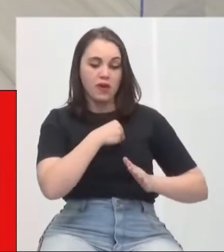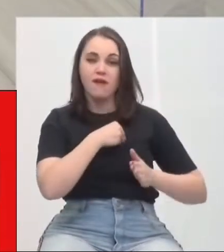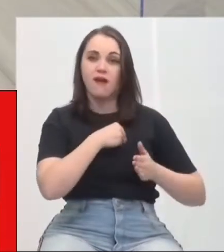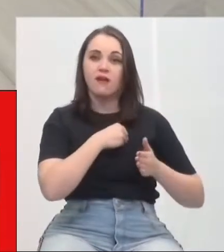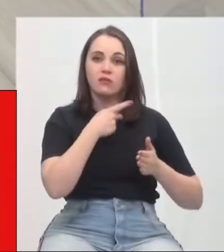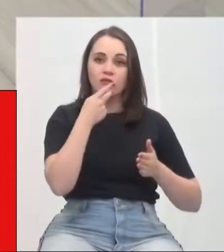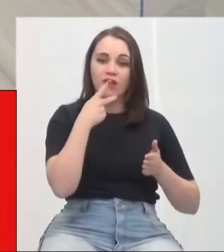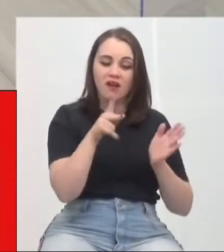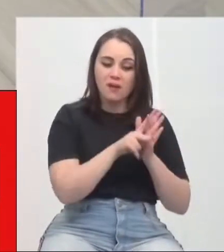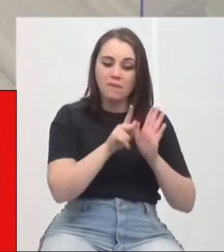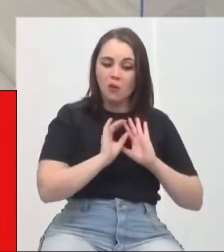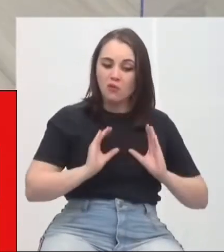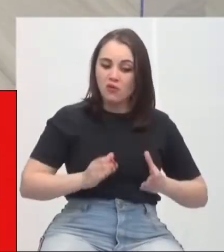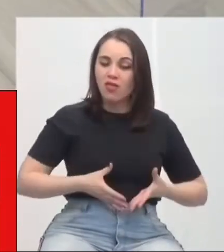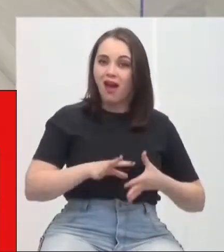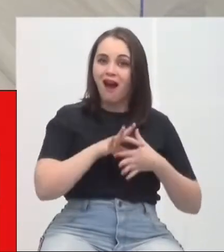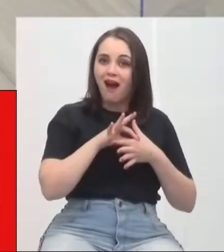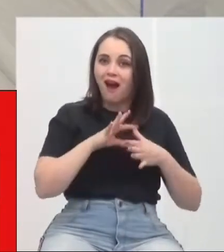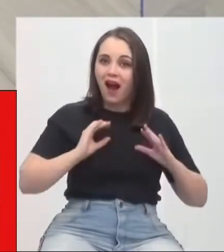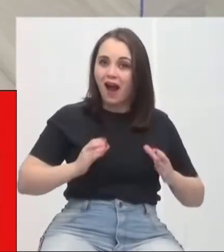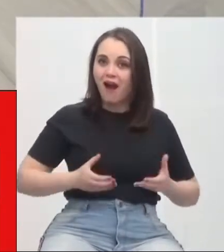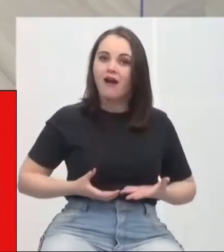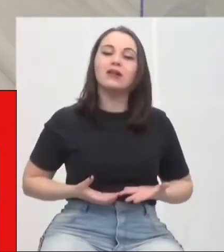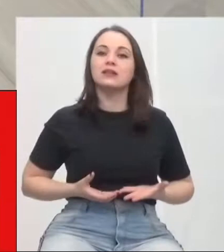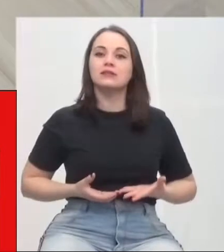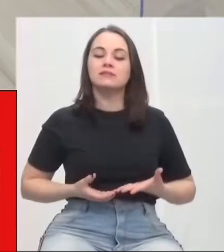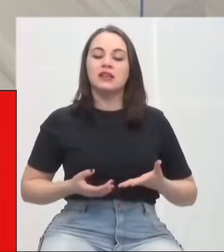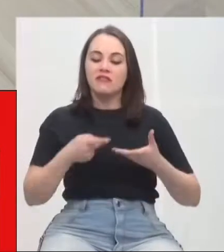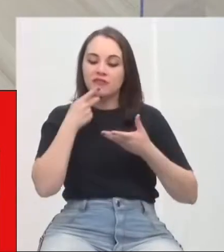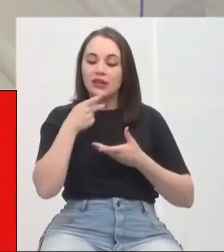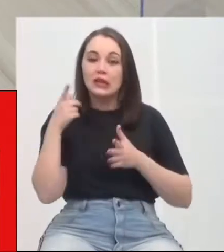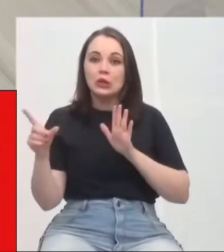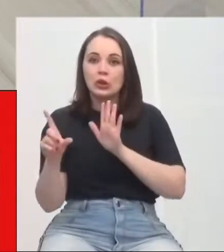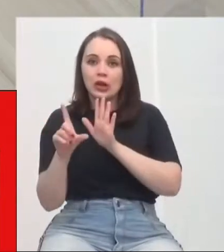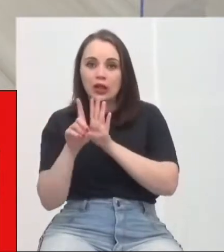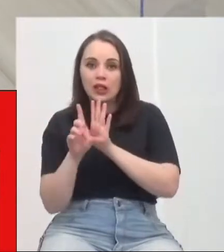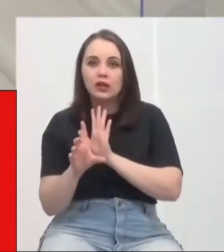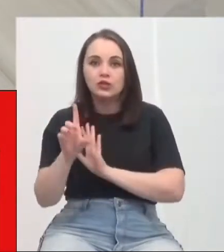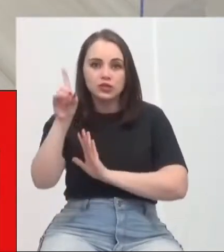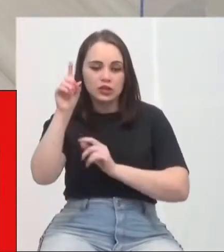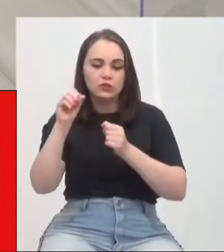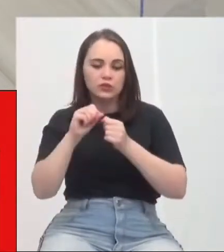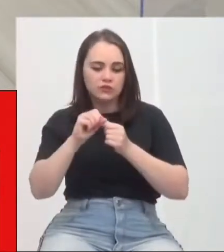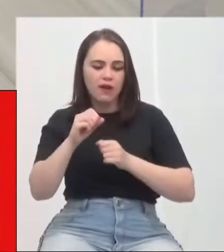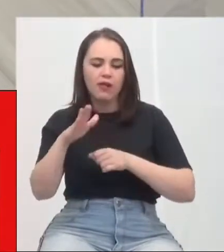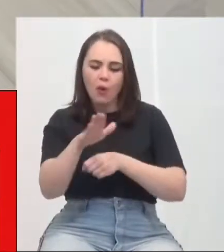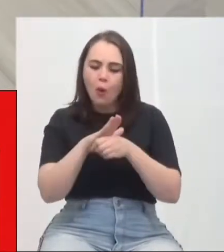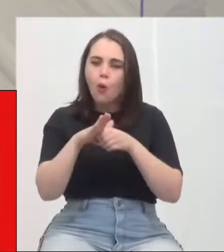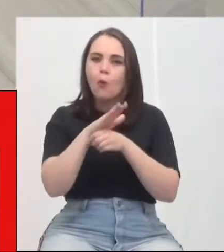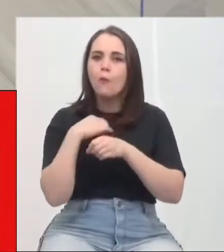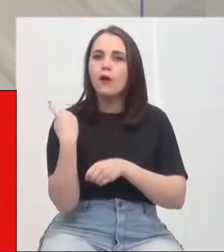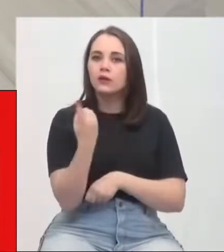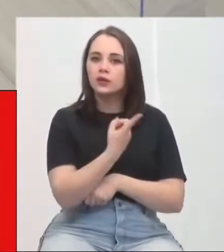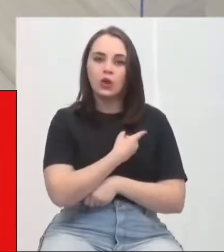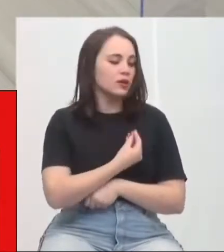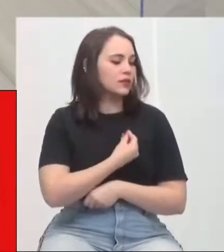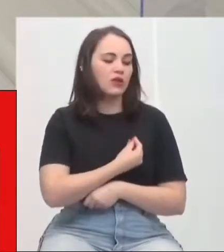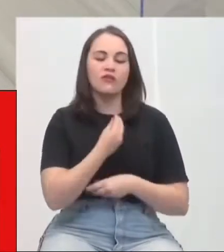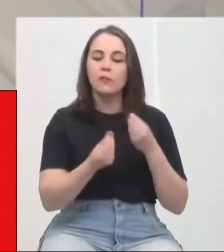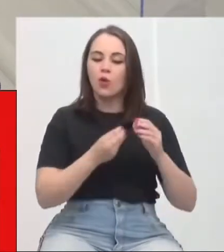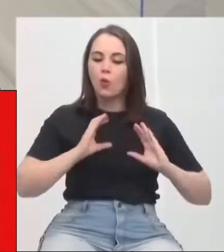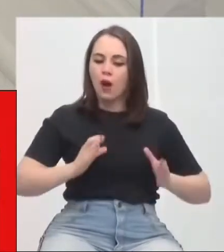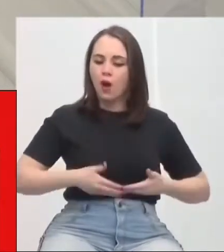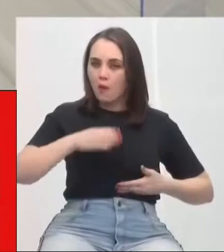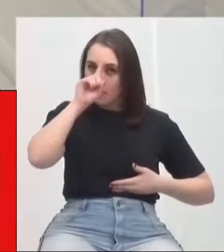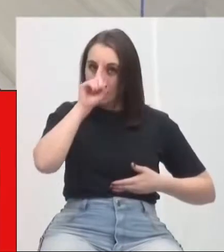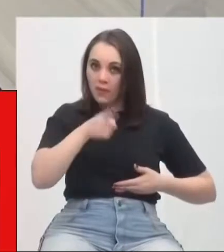a fim de que as justas exigências da lei fossem plenamente satisfeitas em nós, que não vivemos segundo a carne, mas